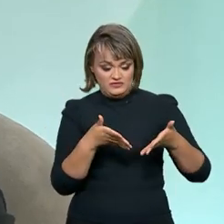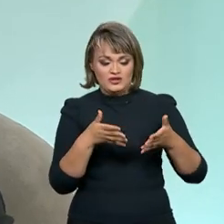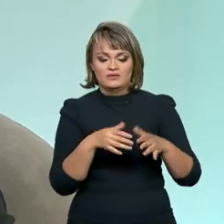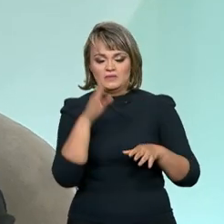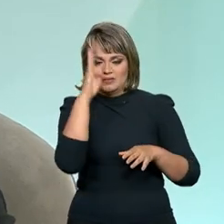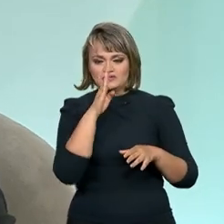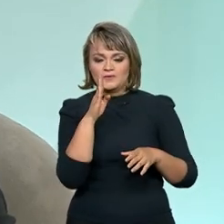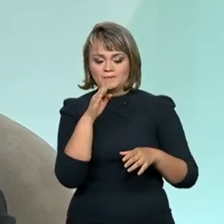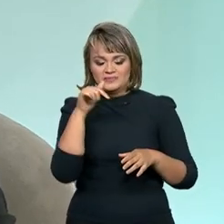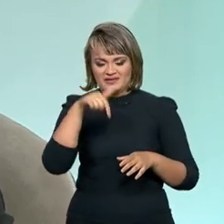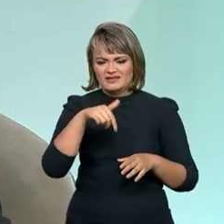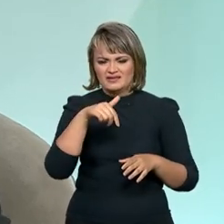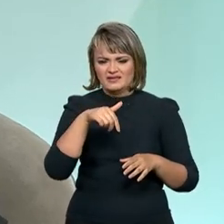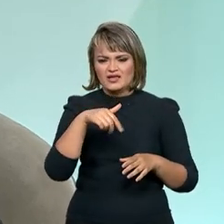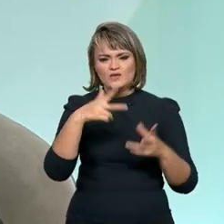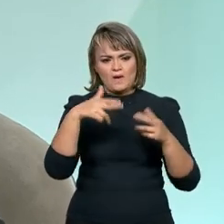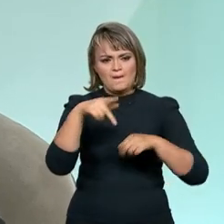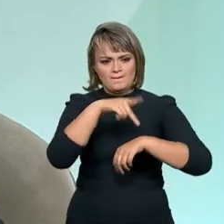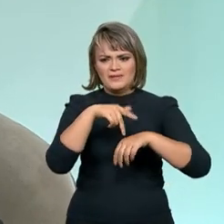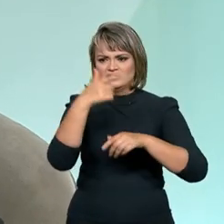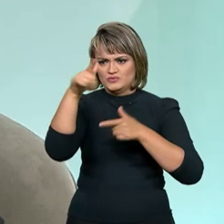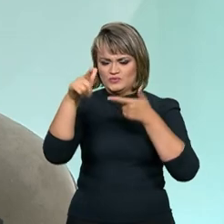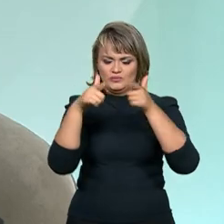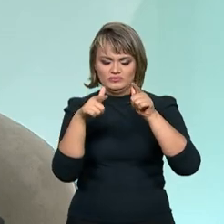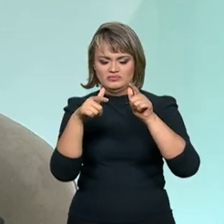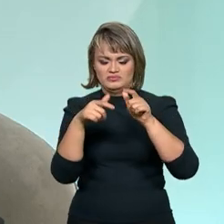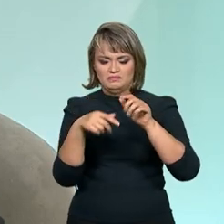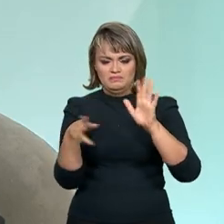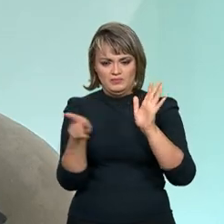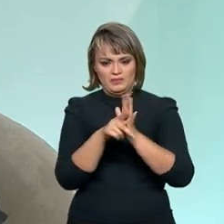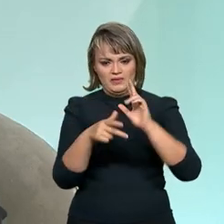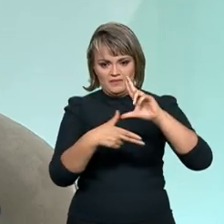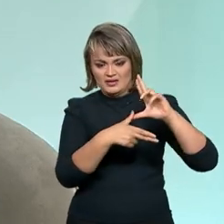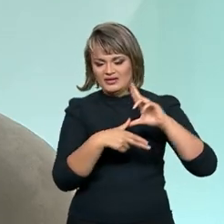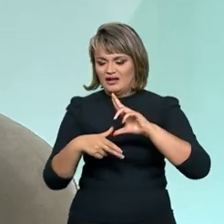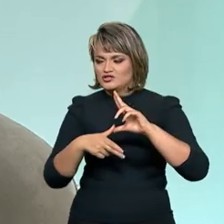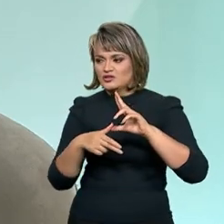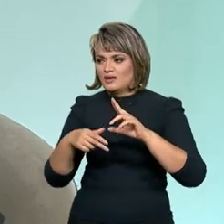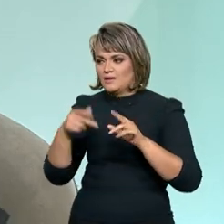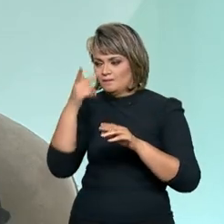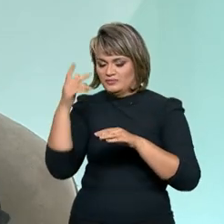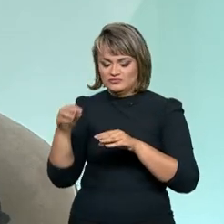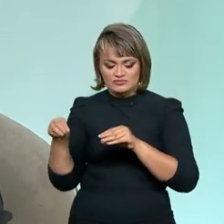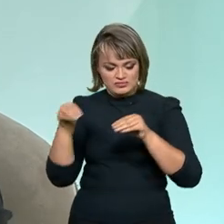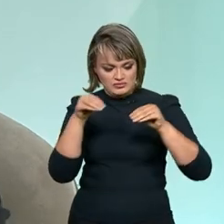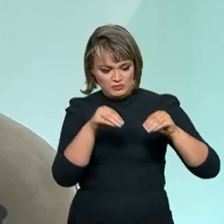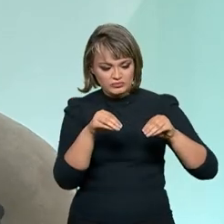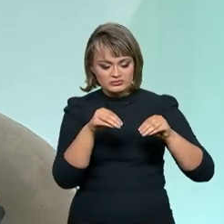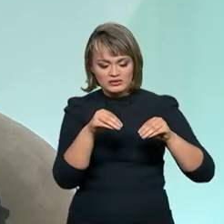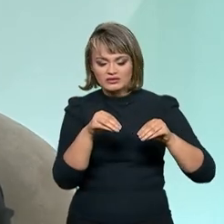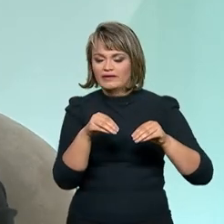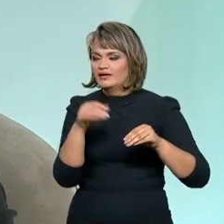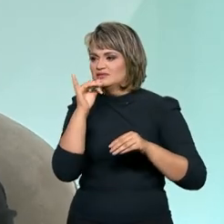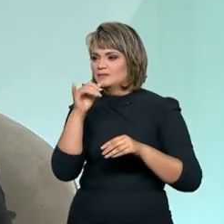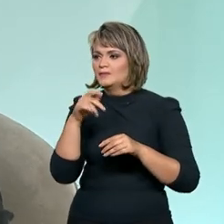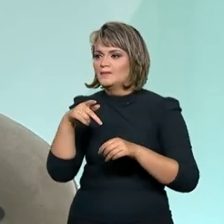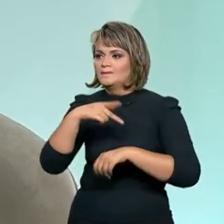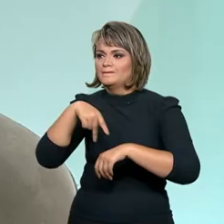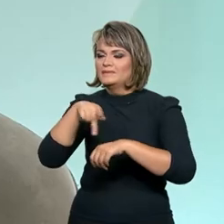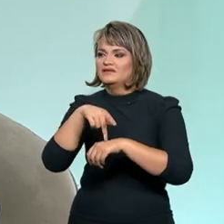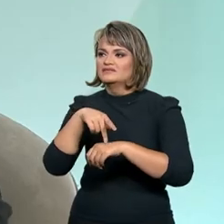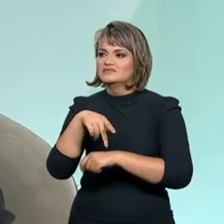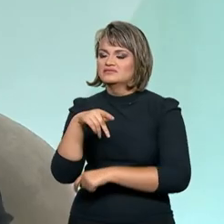outros países da América Latina, tem sido o berço acolhedor desses imigrantes. A Colômbia, a Argentina, outros países de língua